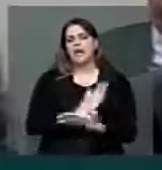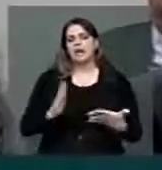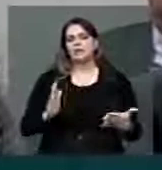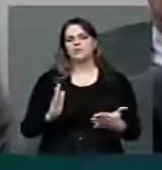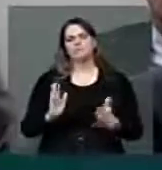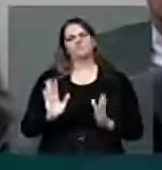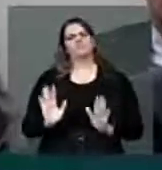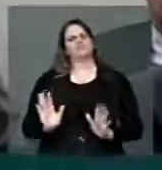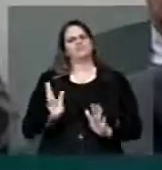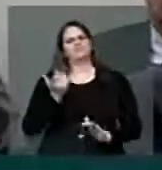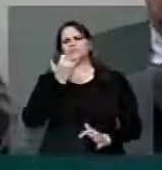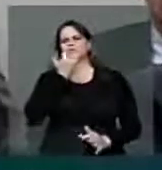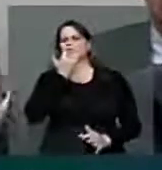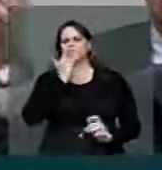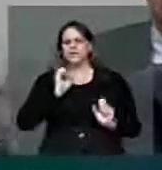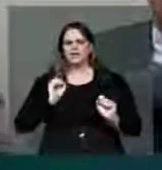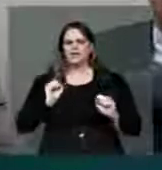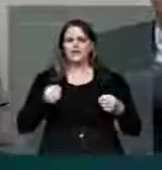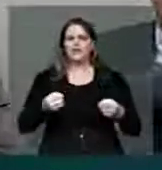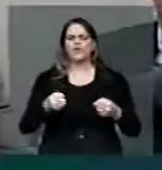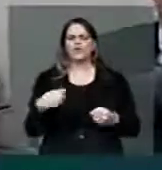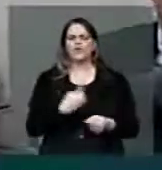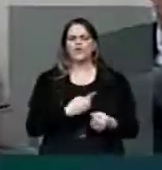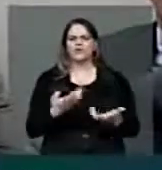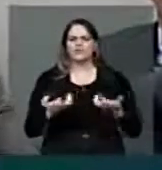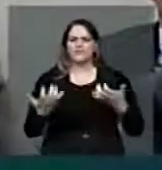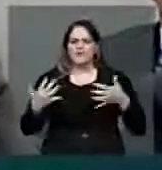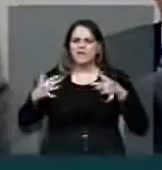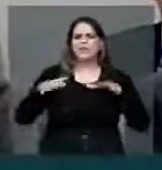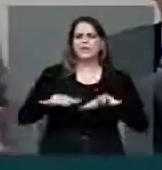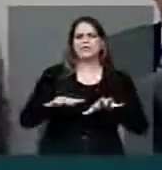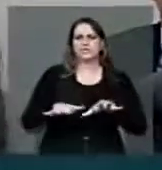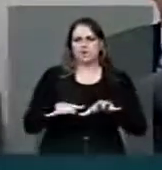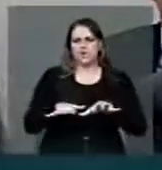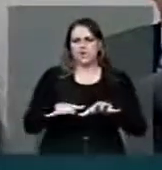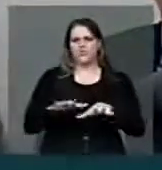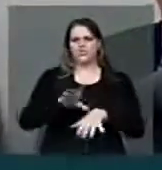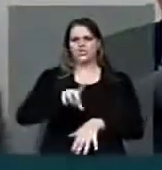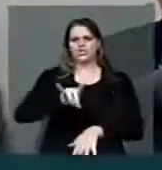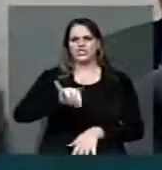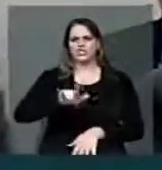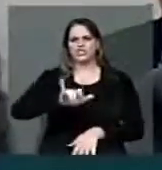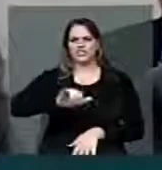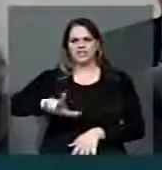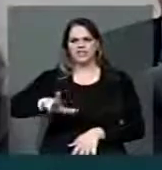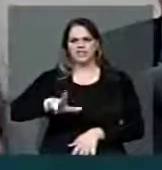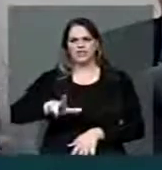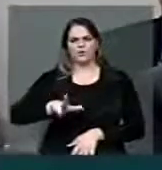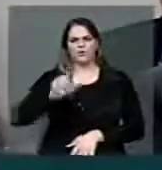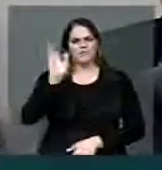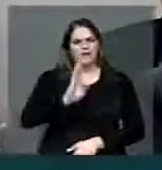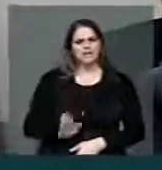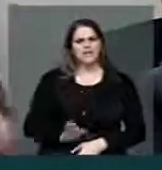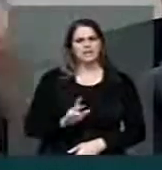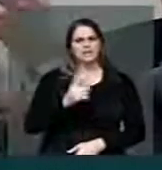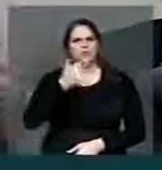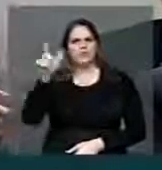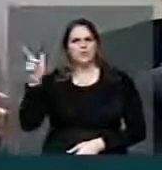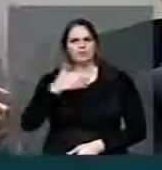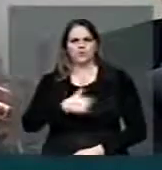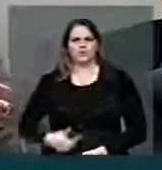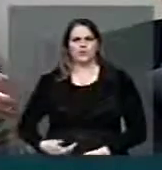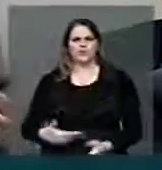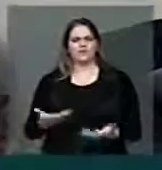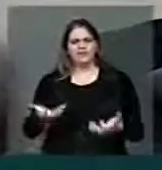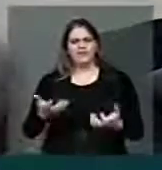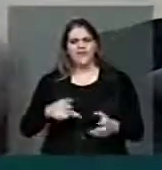o nosso esforço todo tem sido de inclusão digital. O Brasil e os mais diversos governos têm feito um esforço de incluir